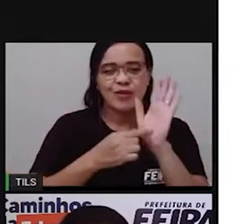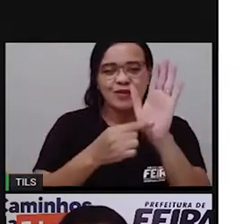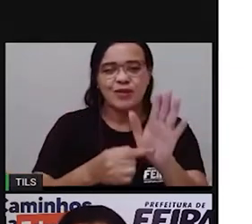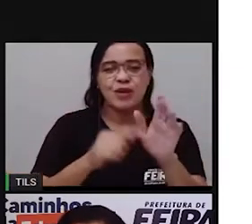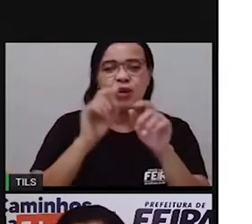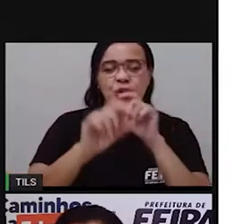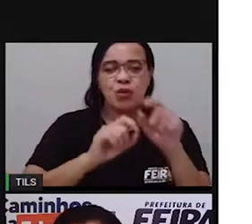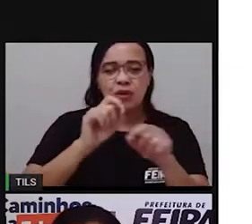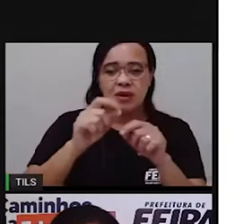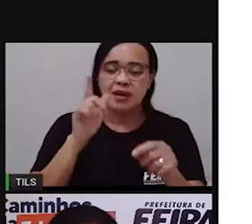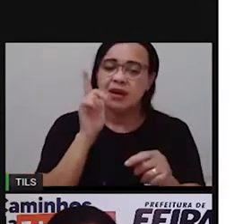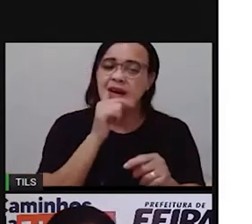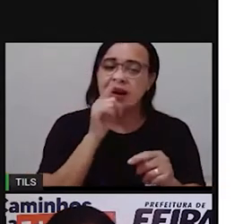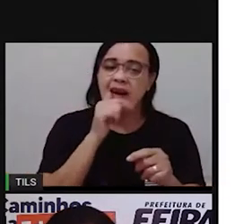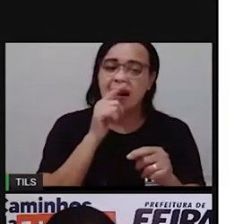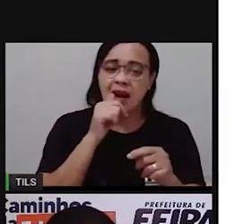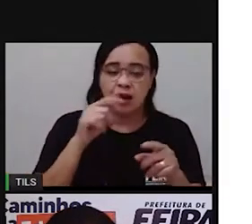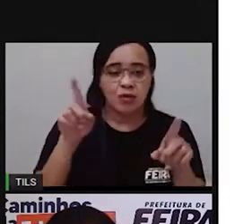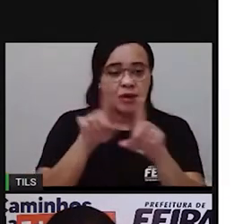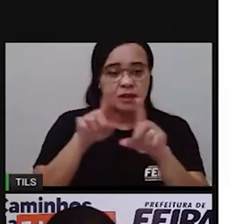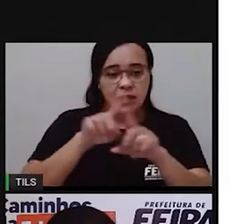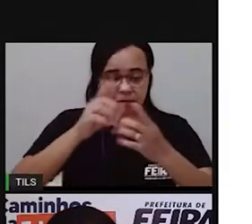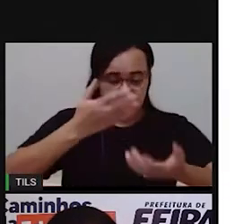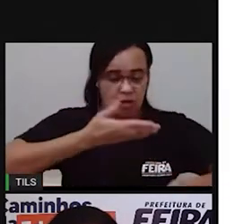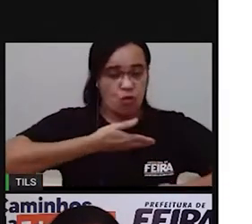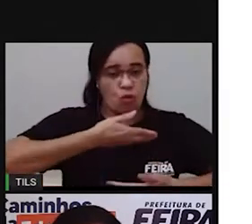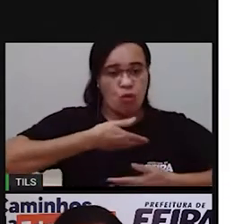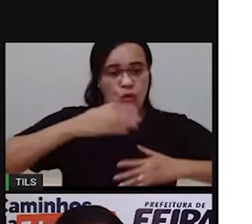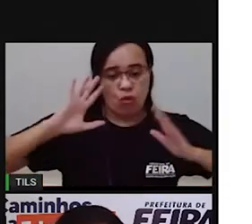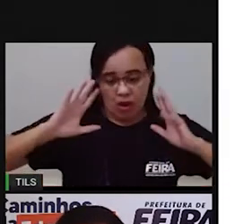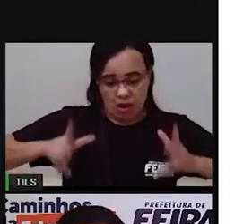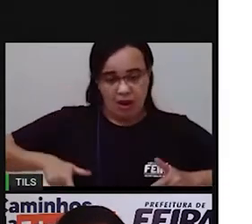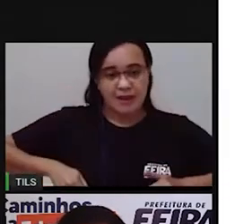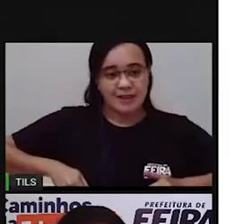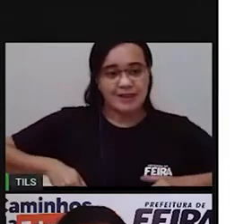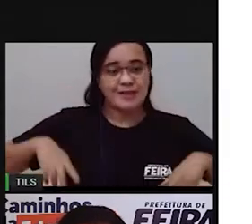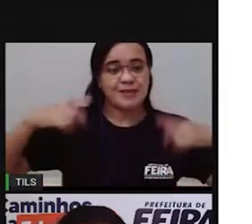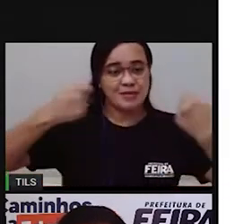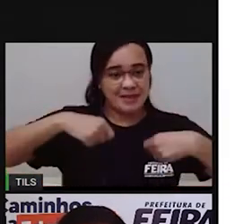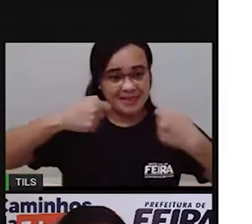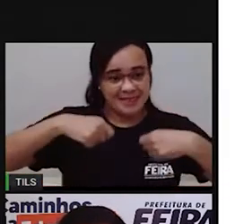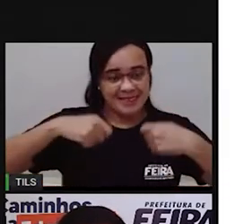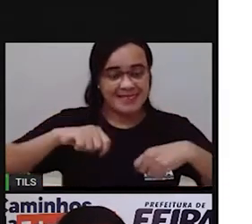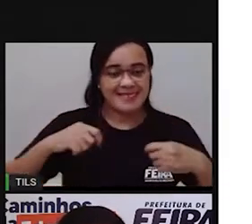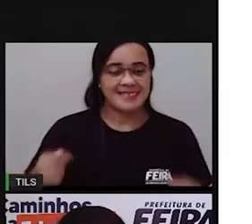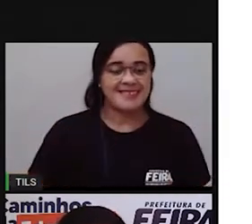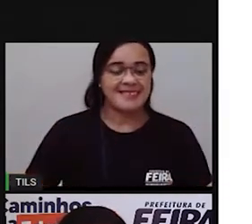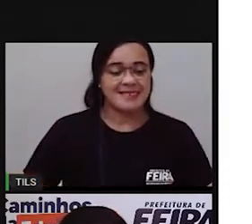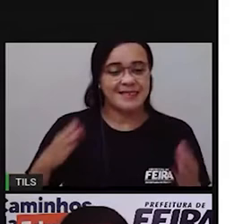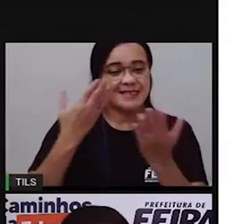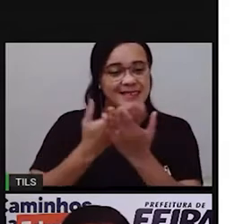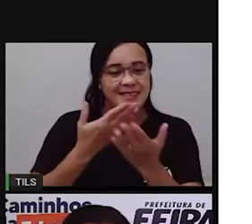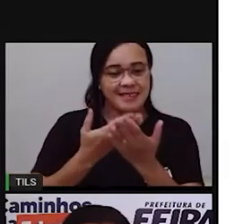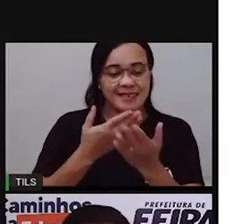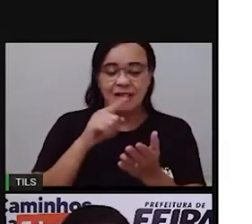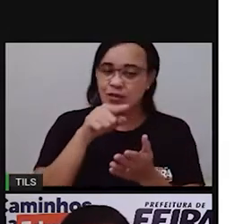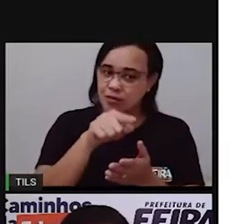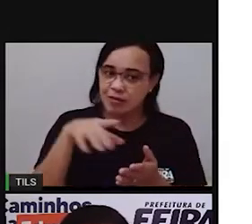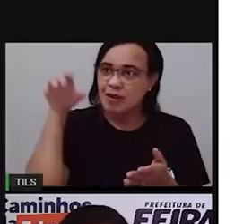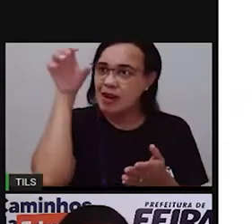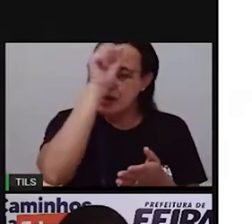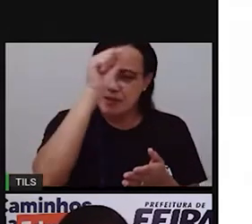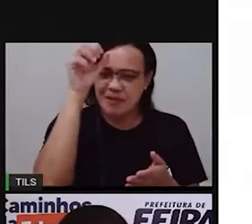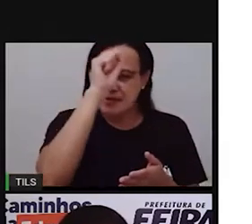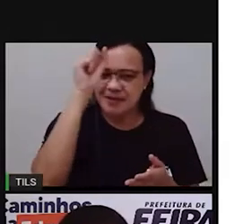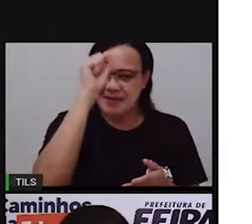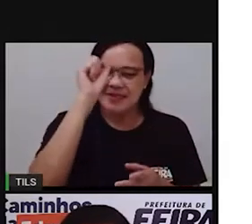água e higiene corporal. Com essa aula, você vai aprender a fazer